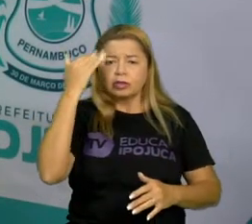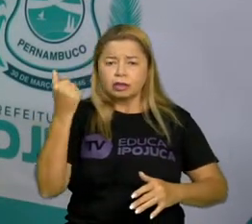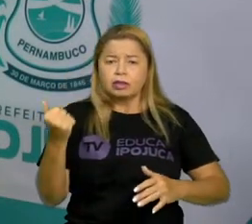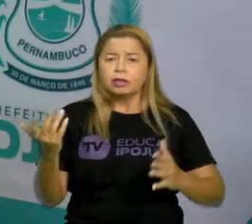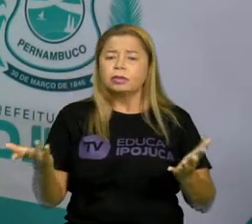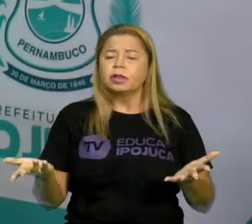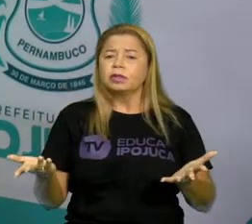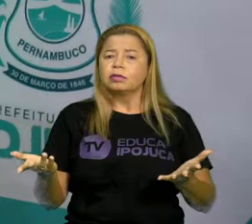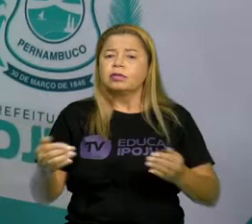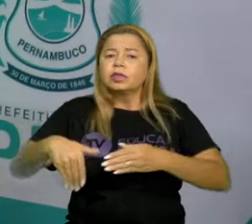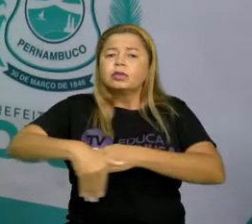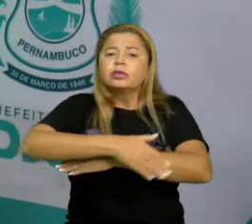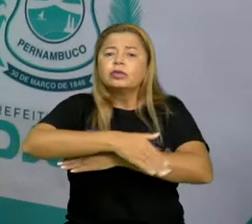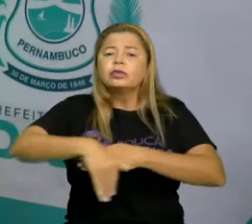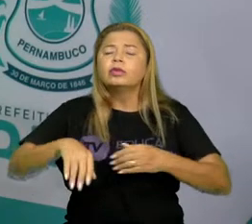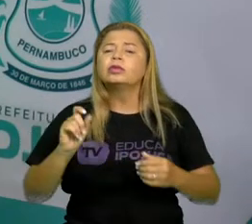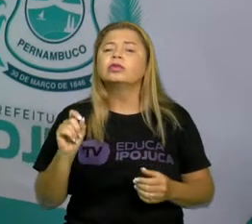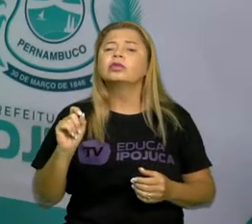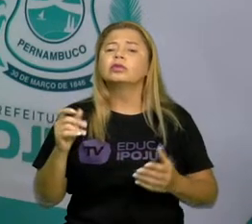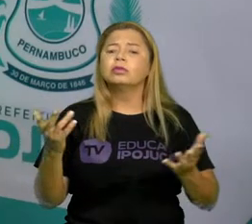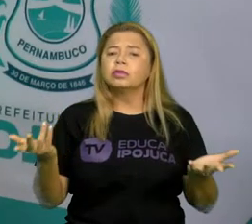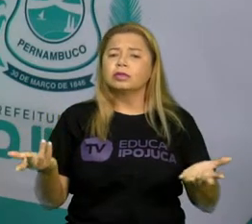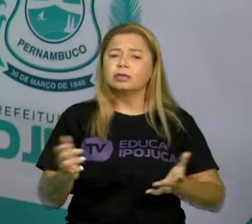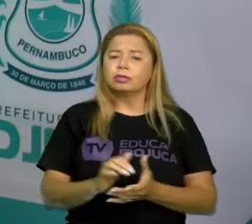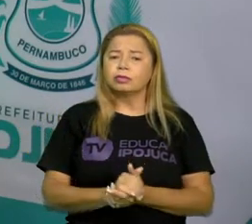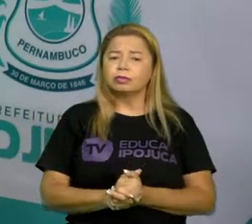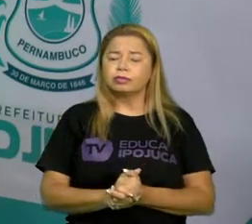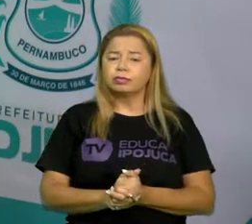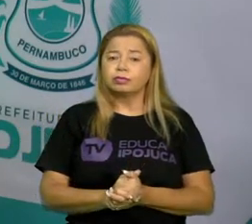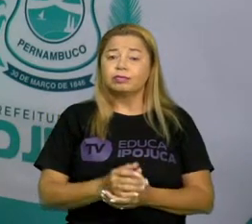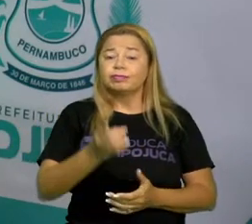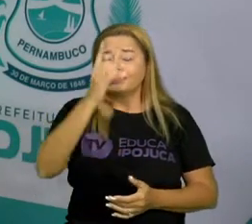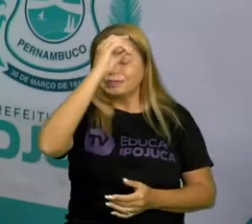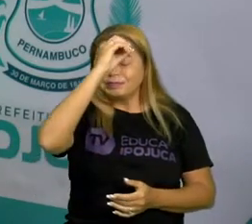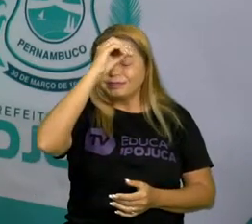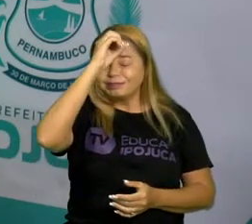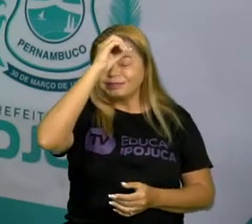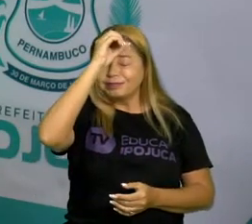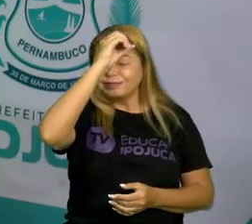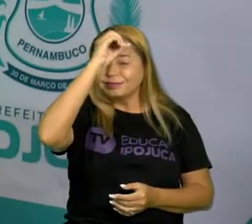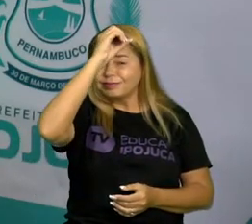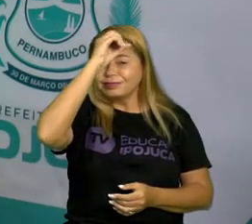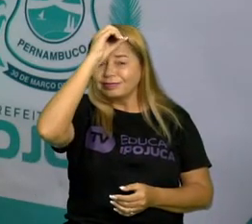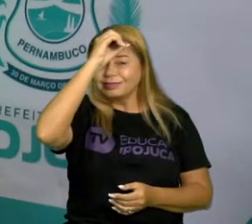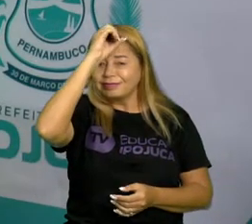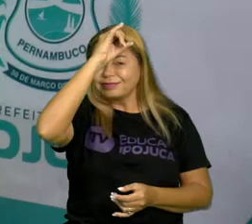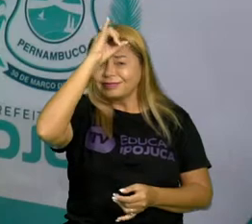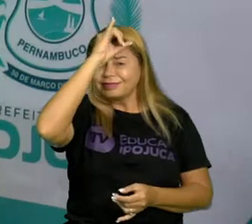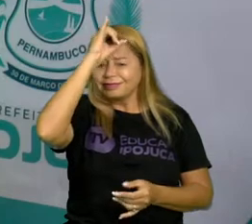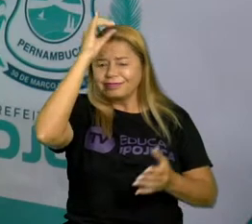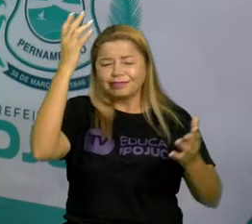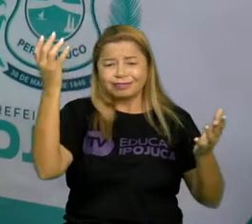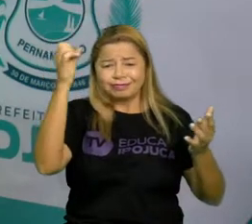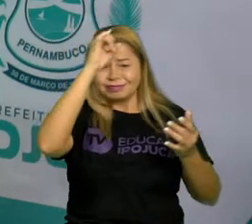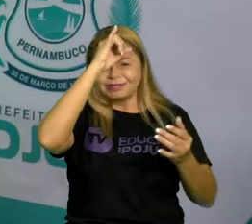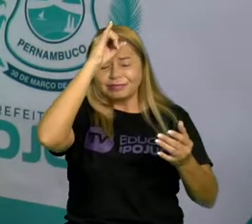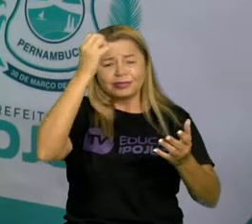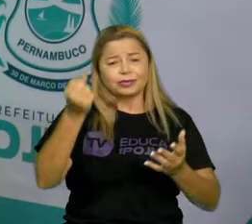Rua de quê? Muito bem. Rua dos bobos. Existe tipo de ruas assim?